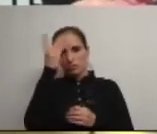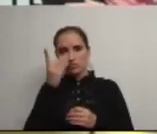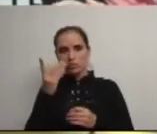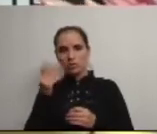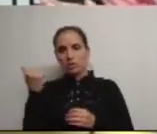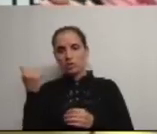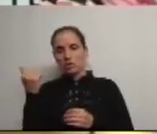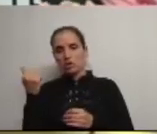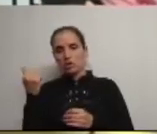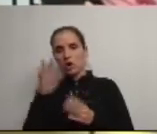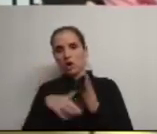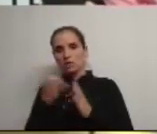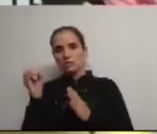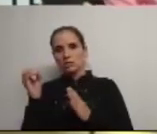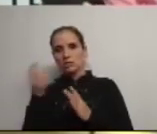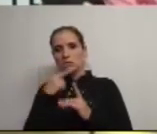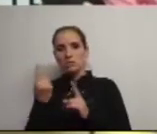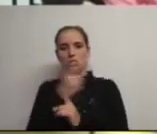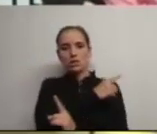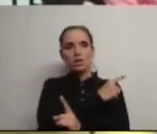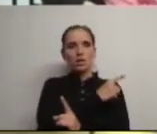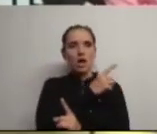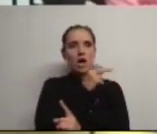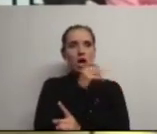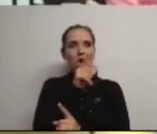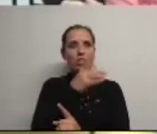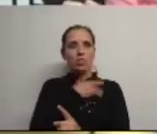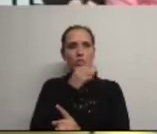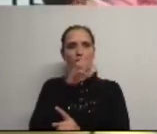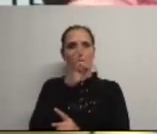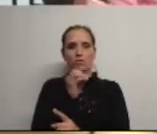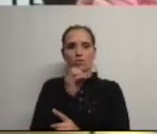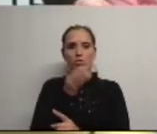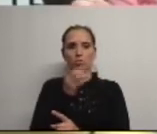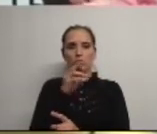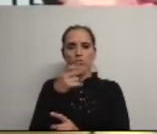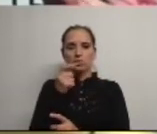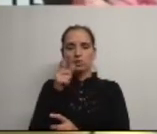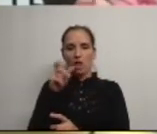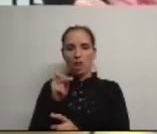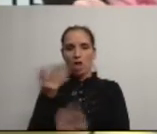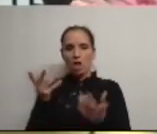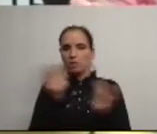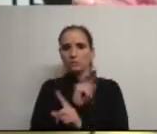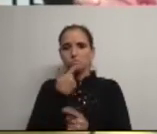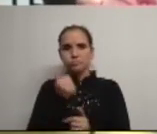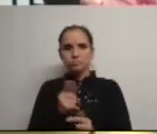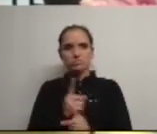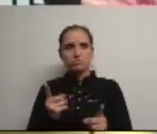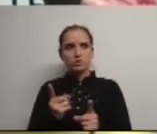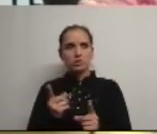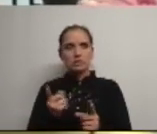Marques Castilho tem horário zero e não poder dar aulas na Adolfo Portela onde é preciso e não podemos neste momento face ao quadro legislativo atual